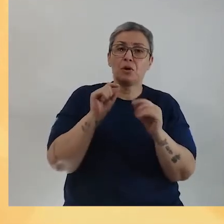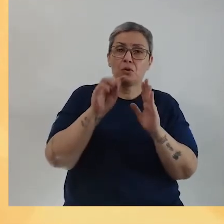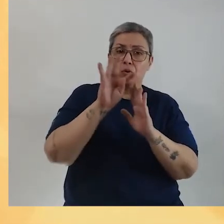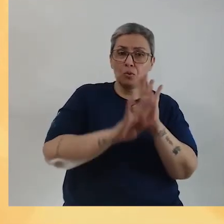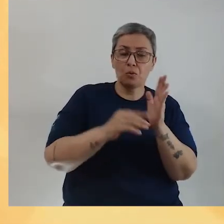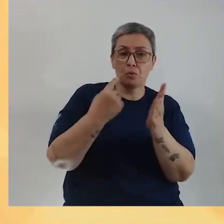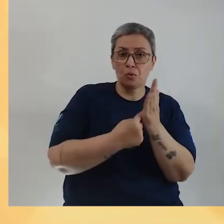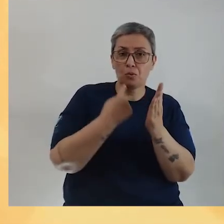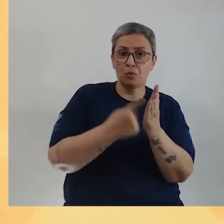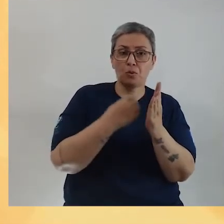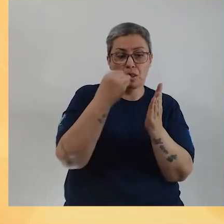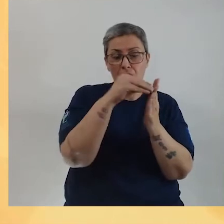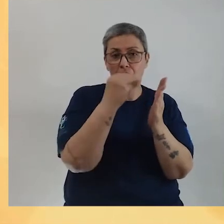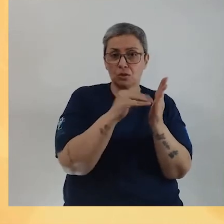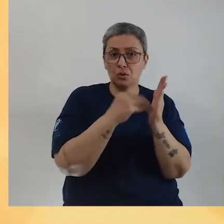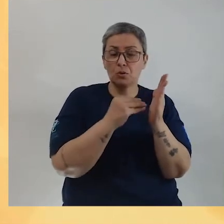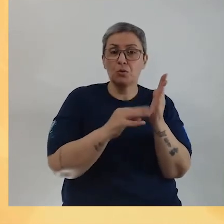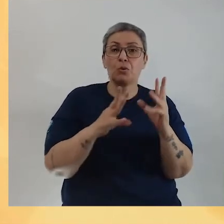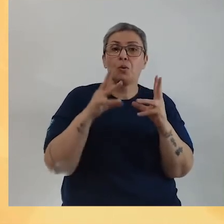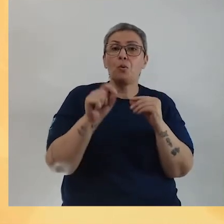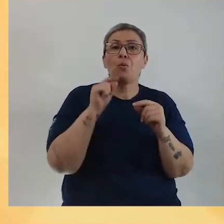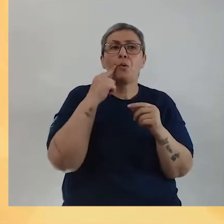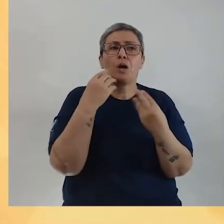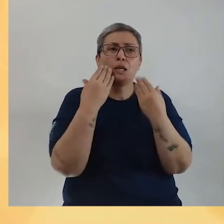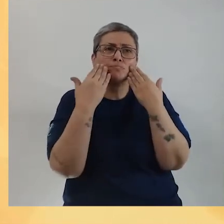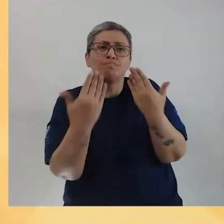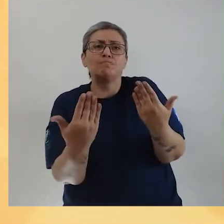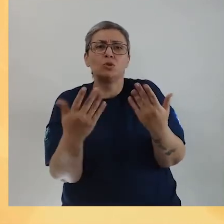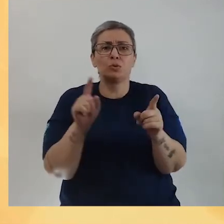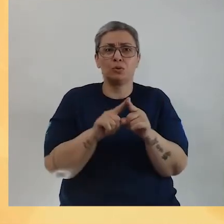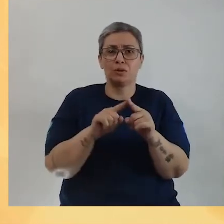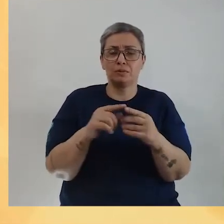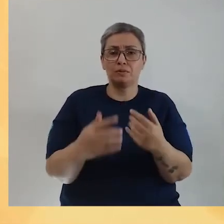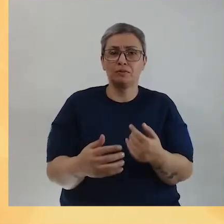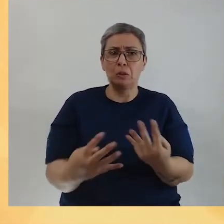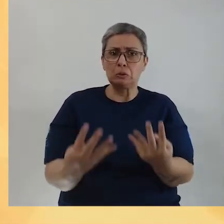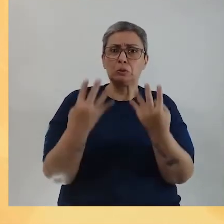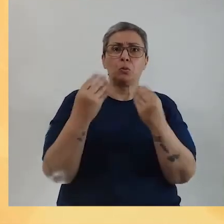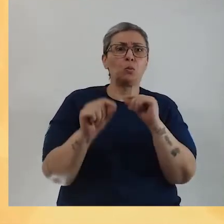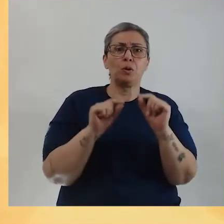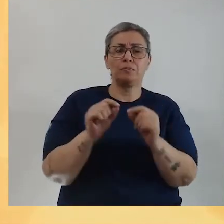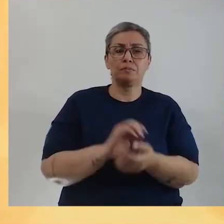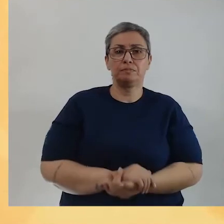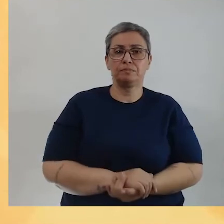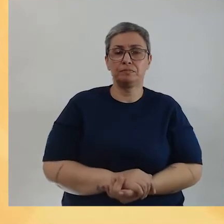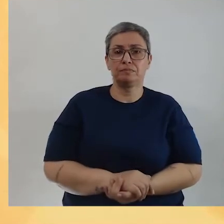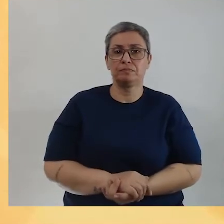seguida, passa no seu caderno ou a lista, colocando o que te chamou a atenção nisso. Tá?